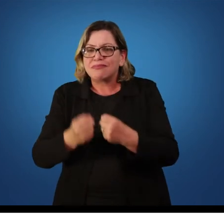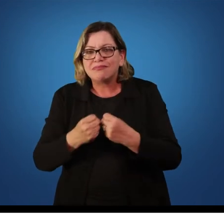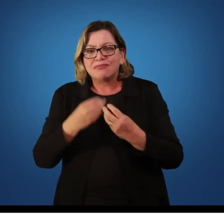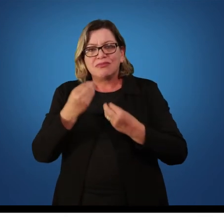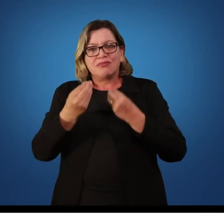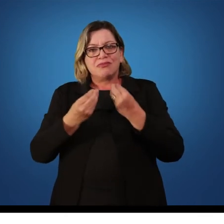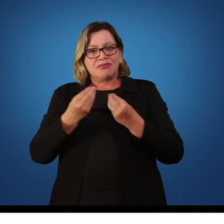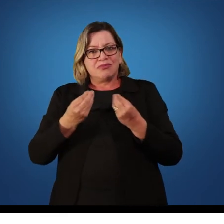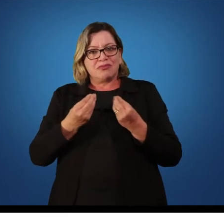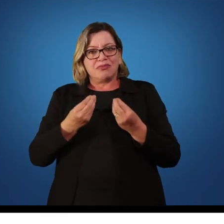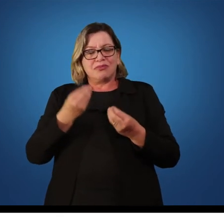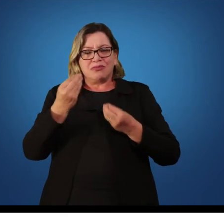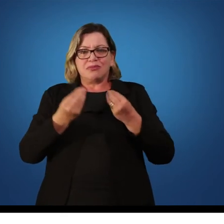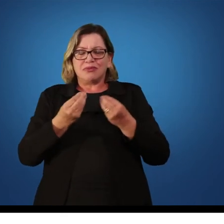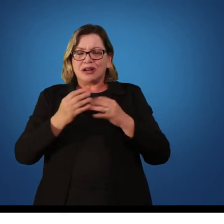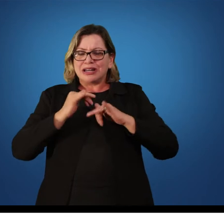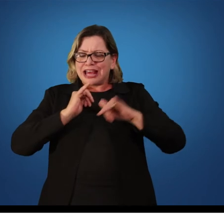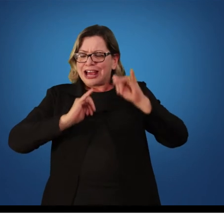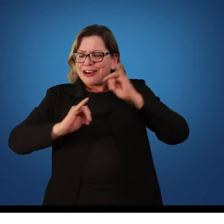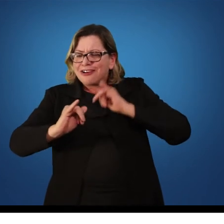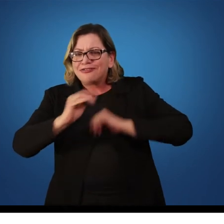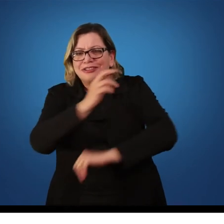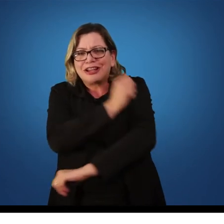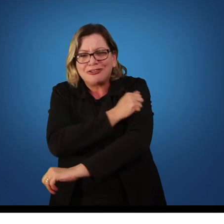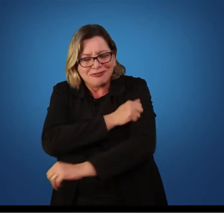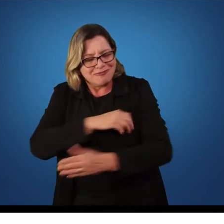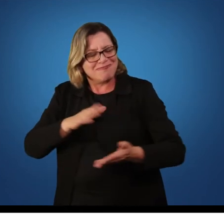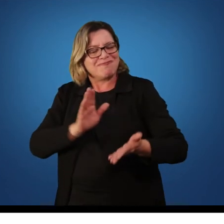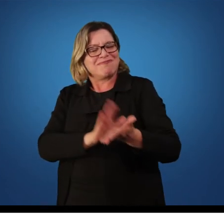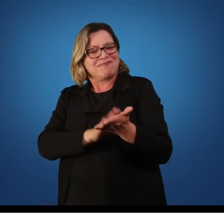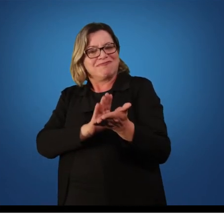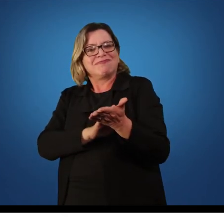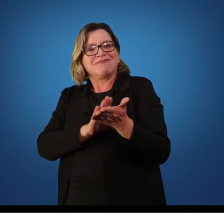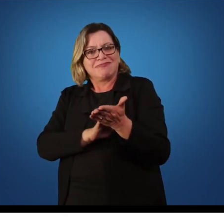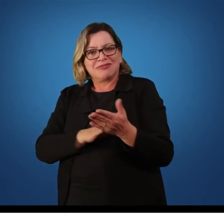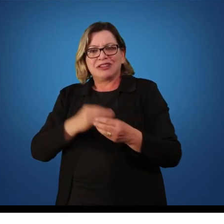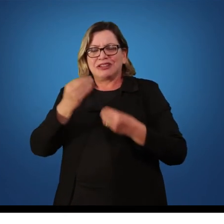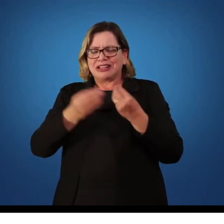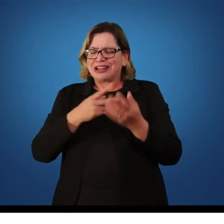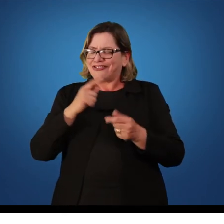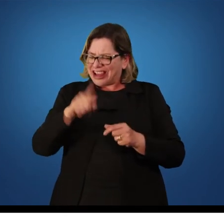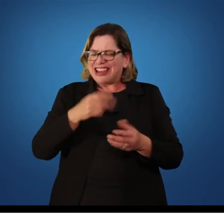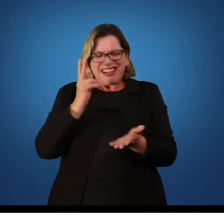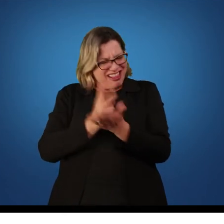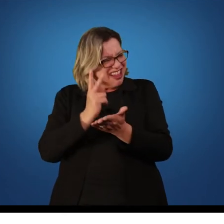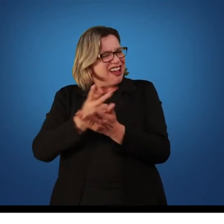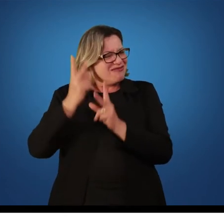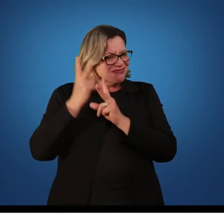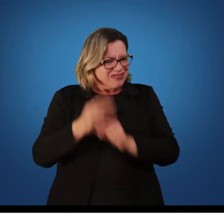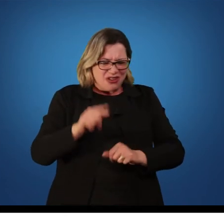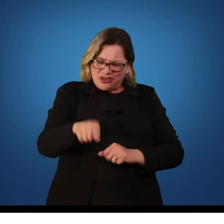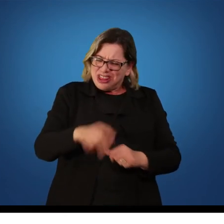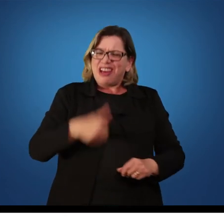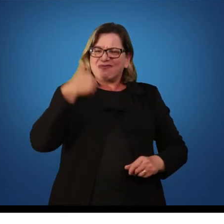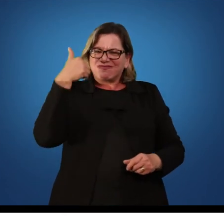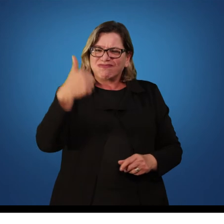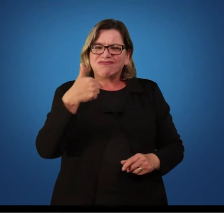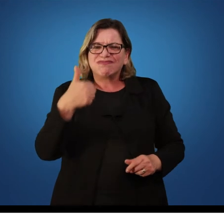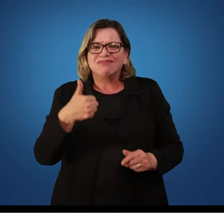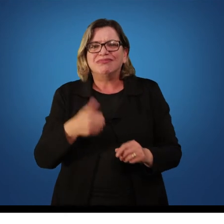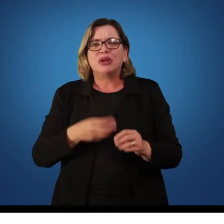ao aluno, emitir verbalmente elogios, como por exemplo, continue assim, você está indo bem.